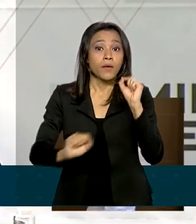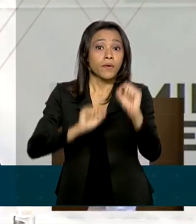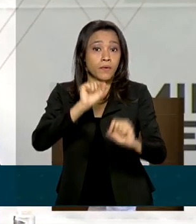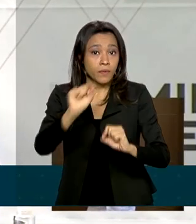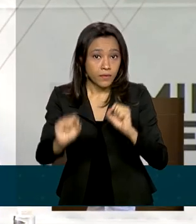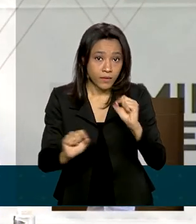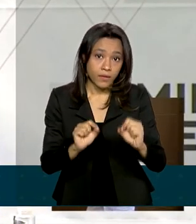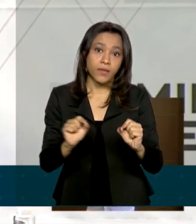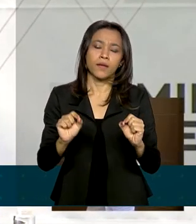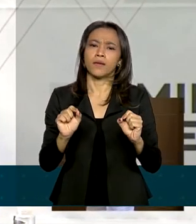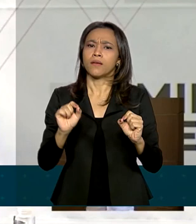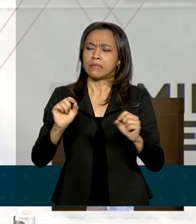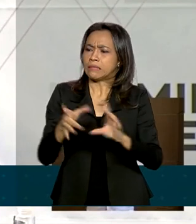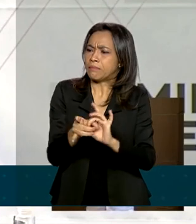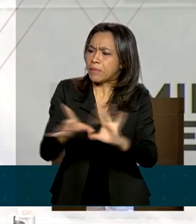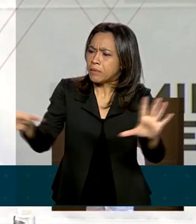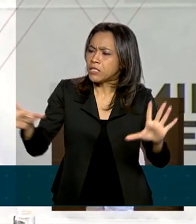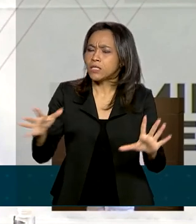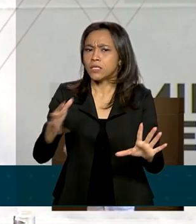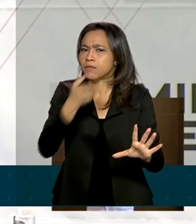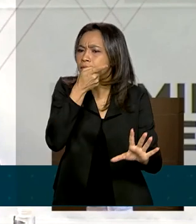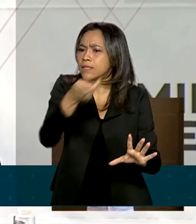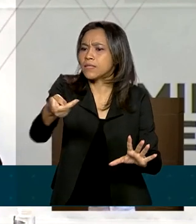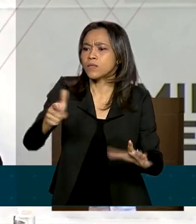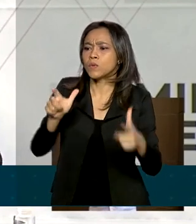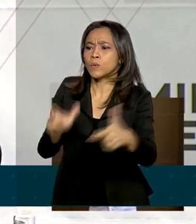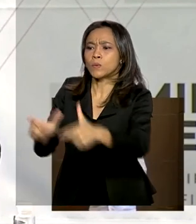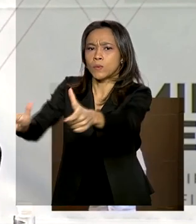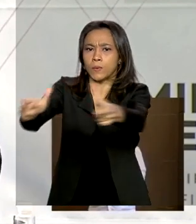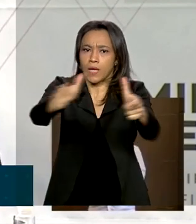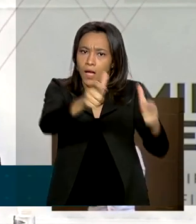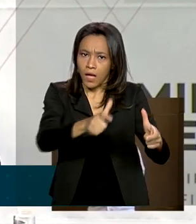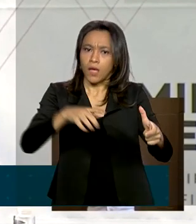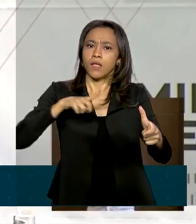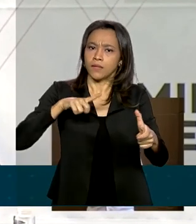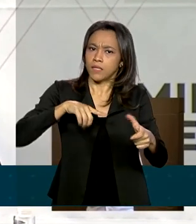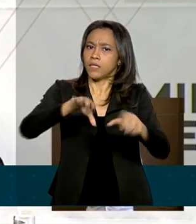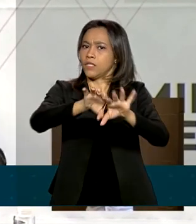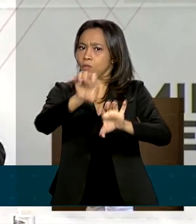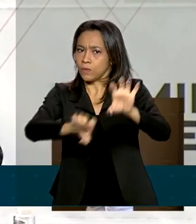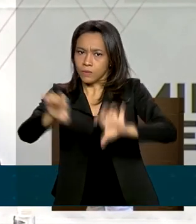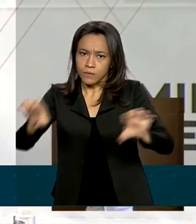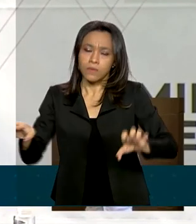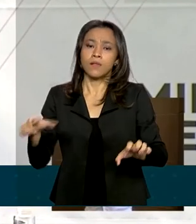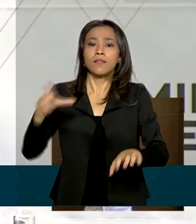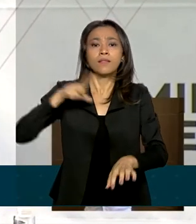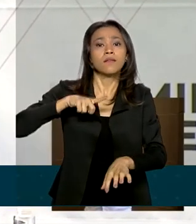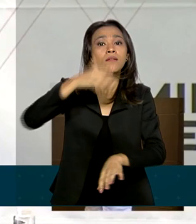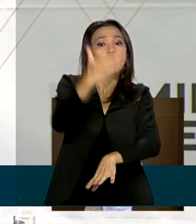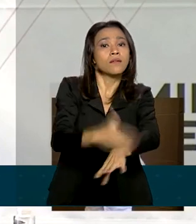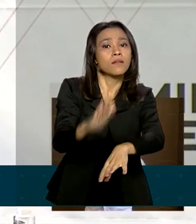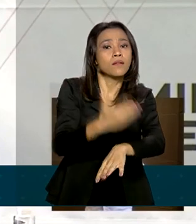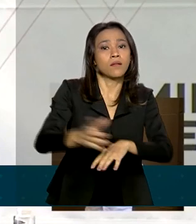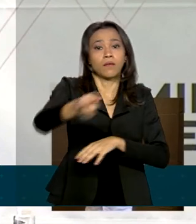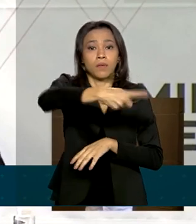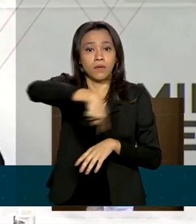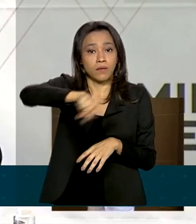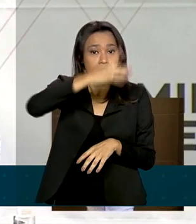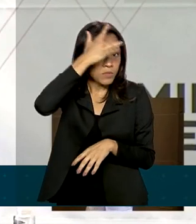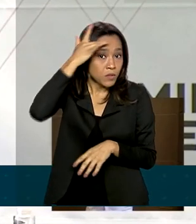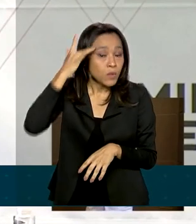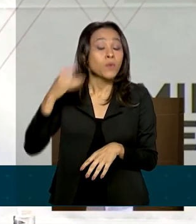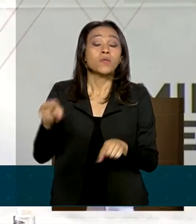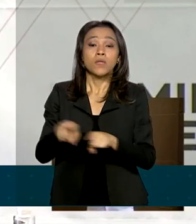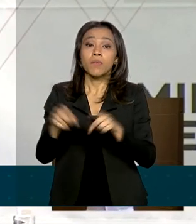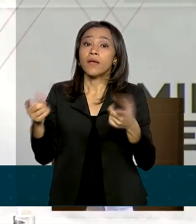condições de visitação, com toda a infraestrutura necessária, treinamento de pessoas, geração de